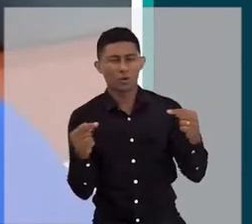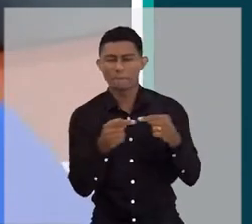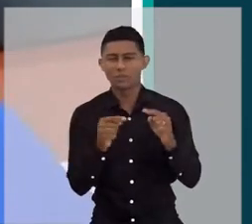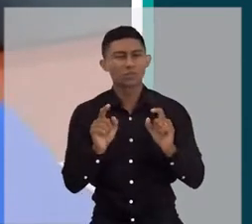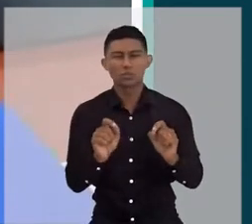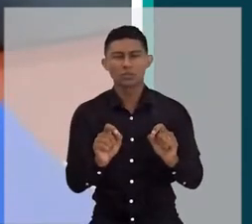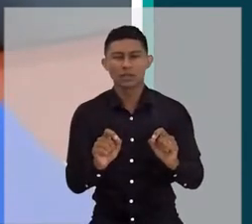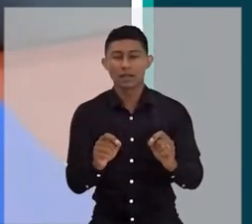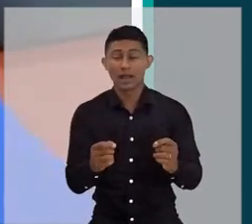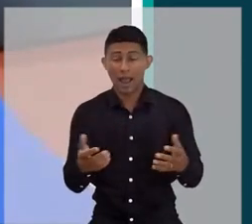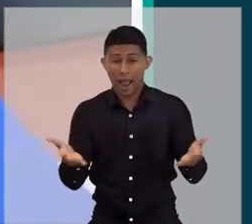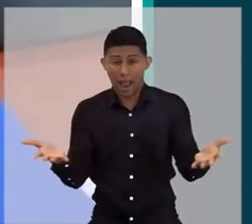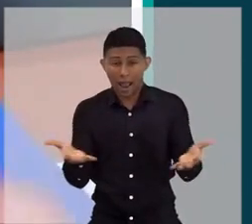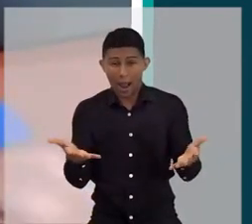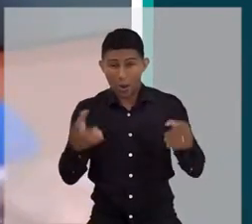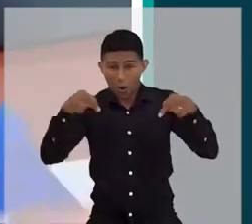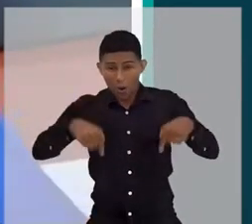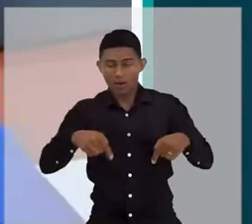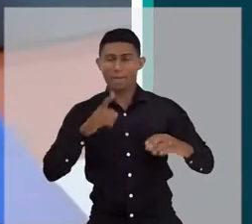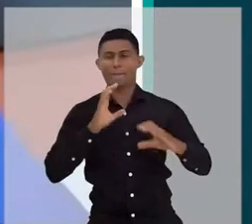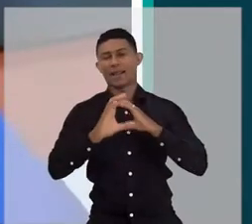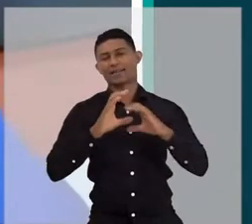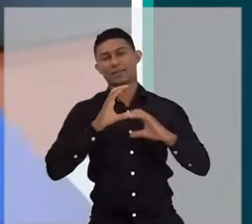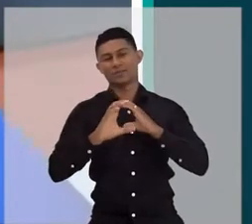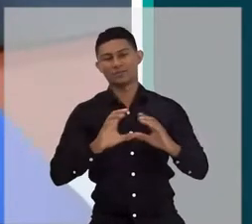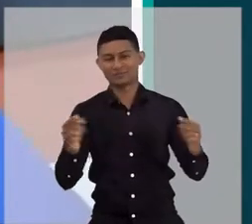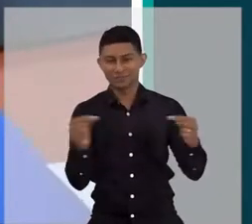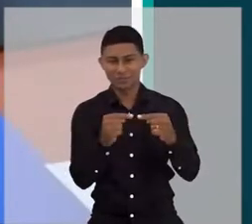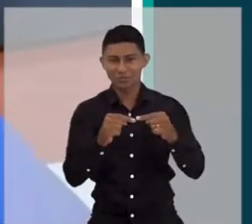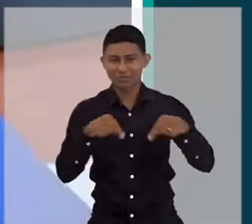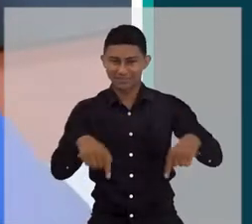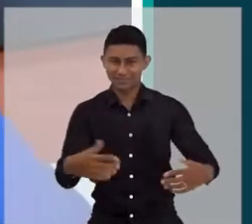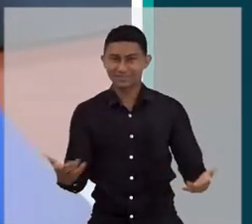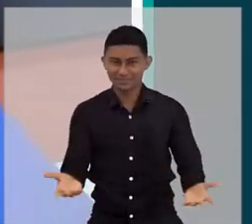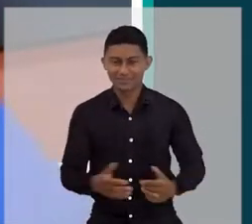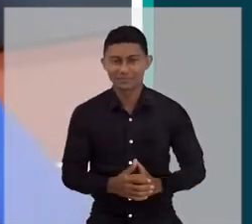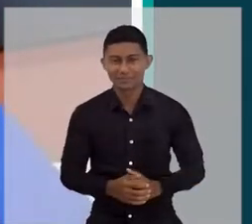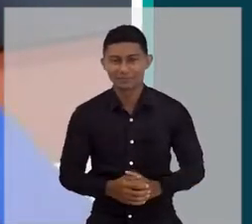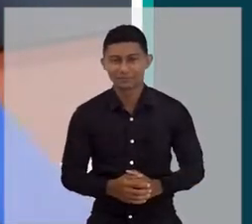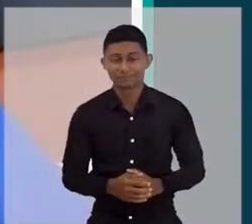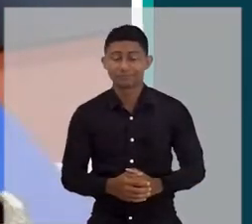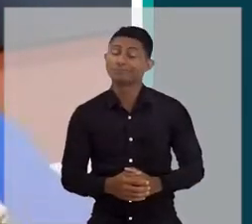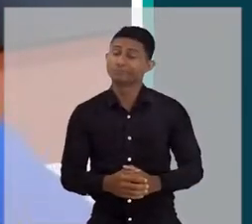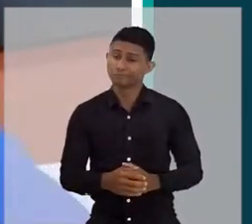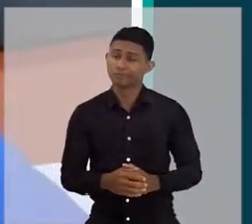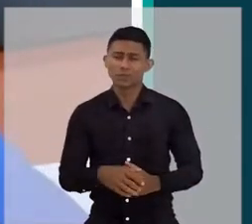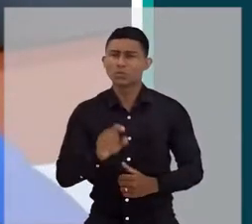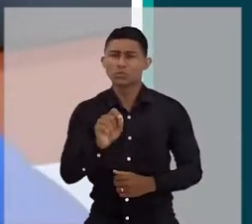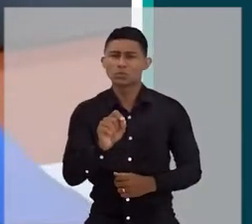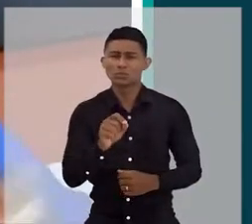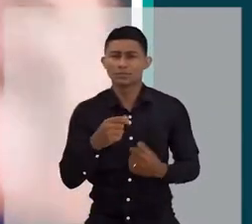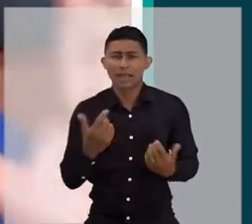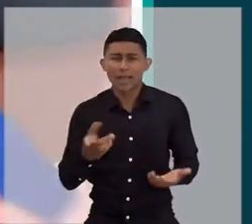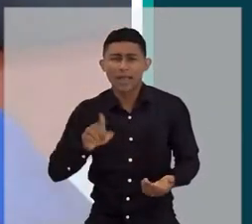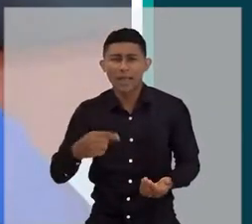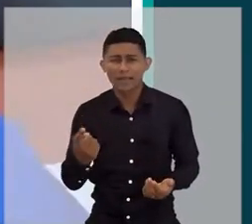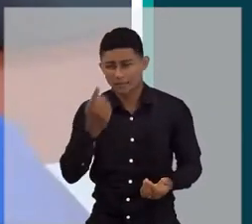e uma contemporaneidade da nossa comunicação. É uma